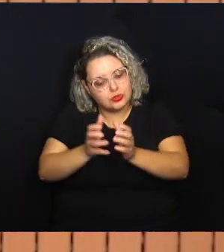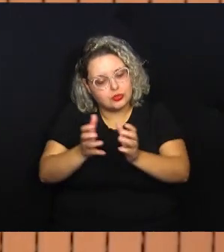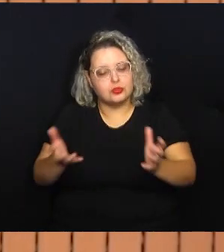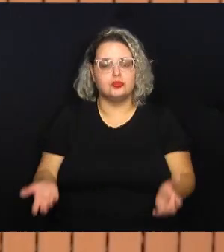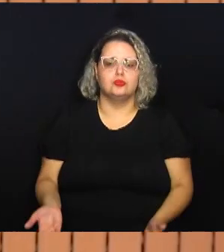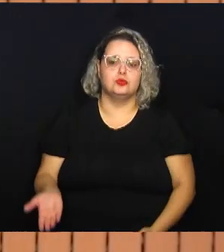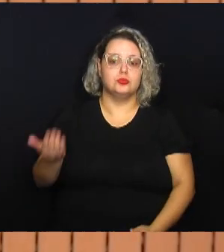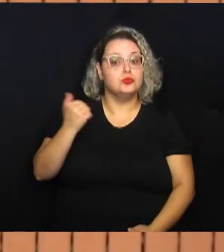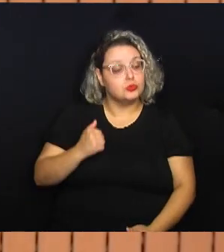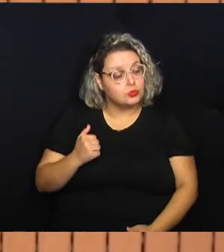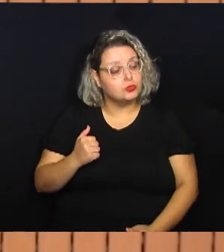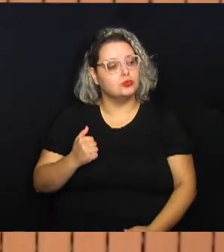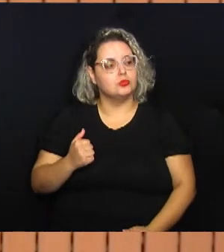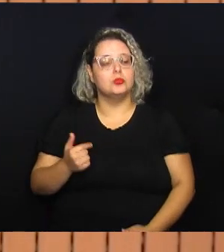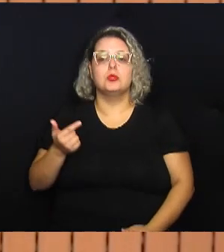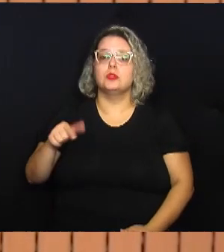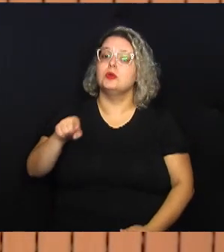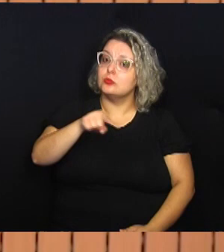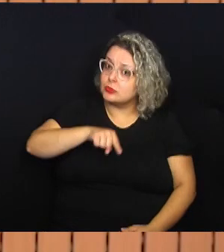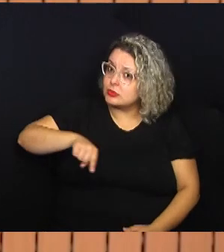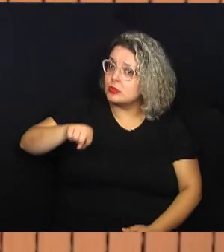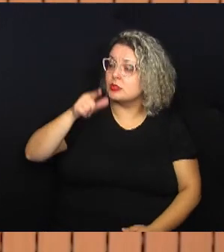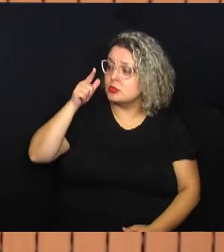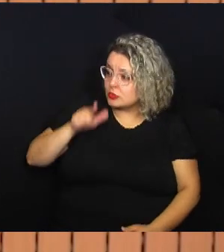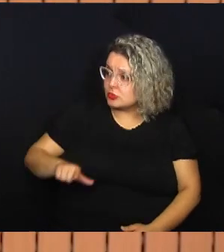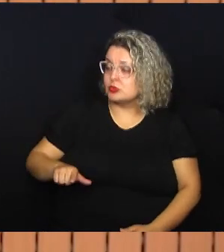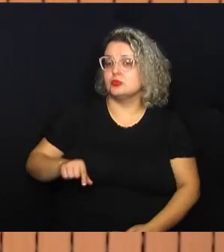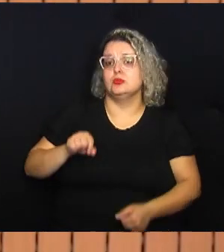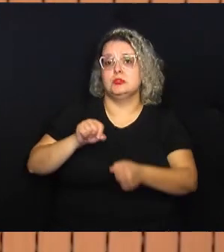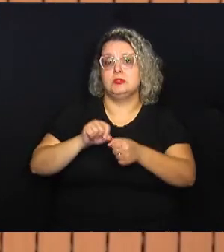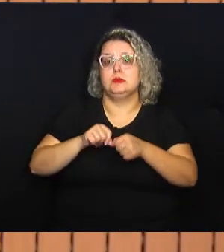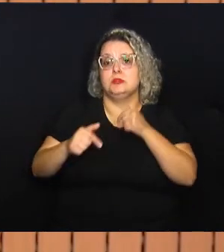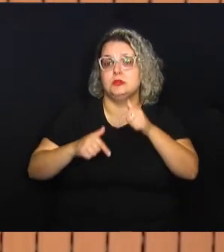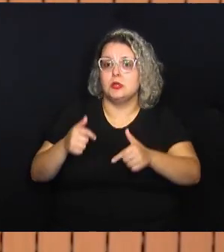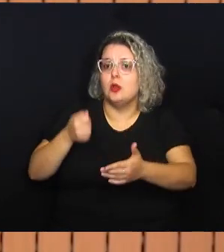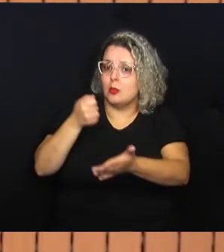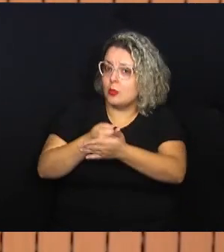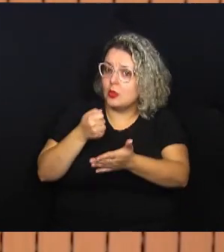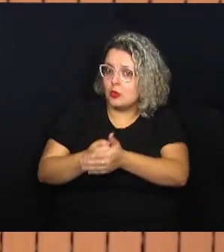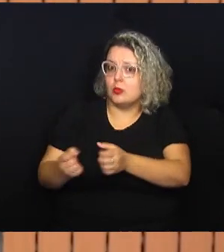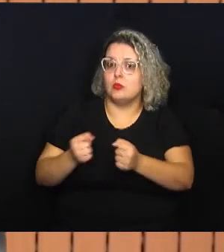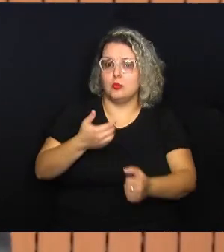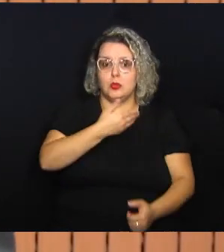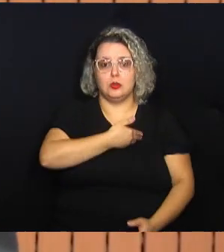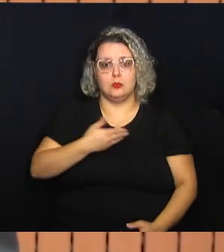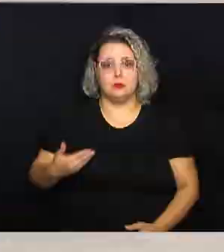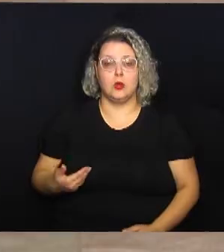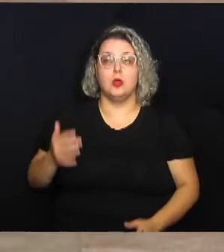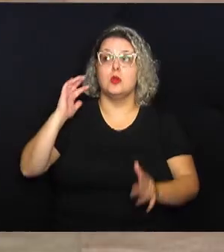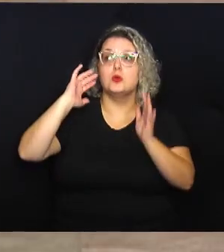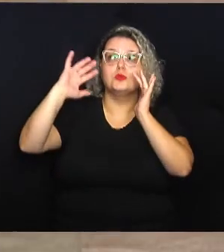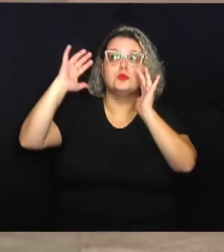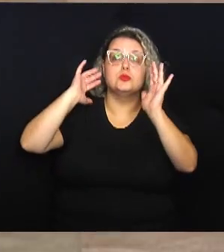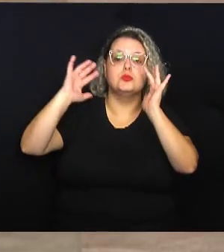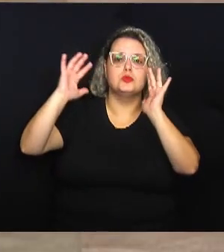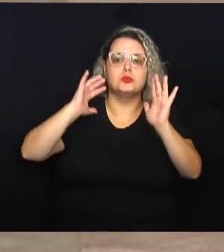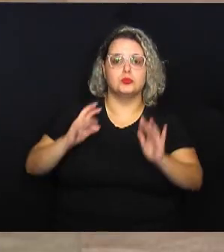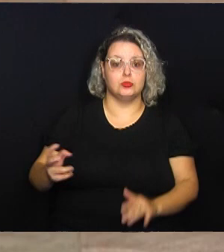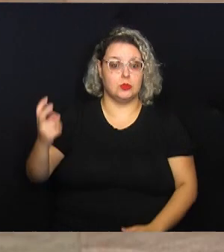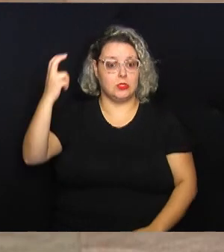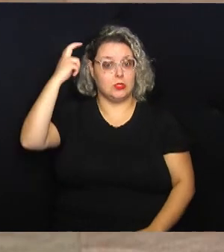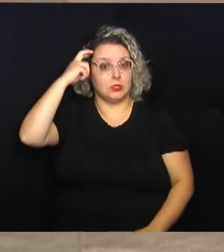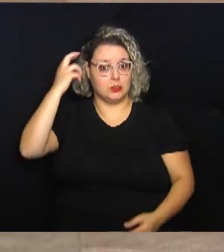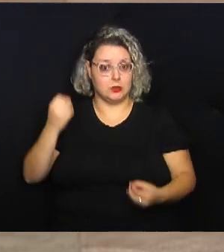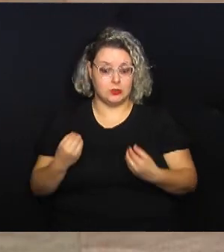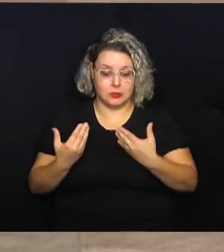aglutinem cada vez mais e que vocês continuem fazendo esse trabalho cobrando o poder público. O sonho de levar